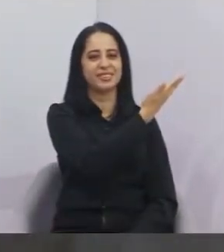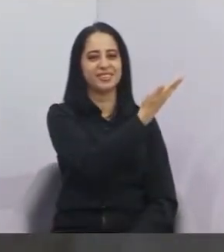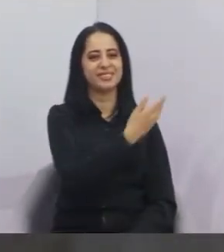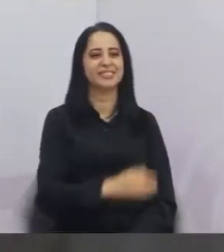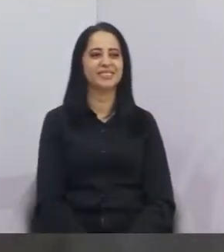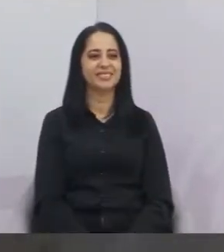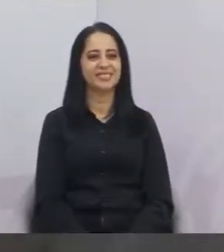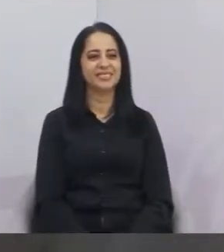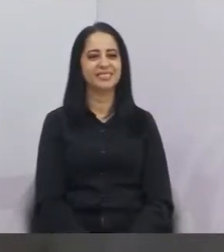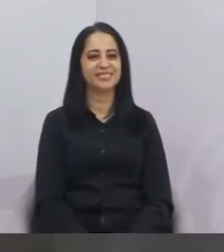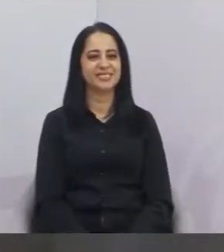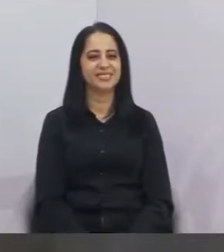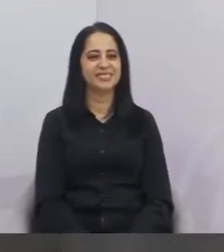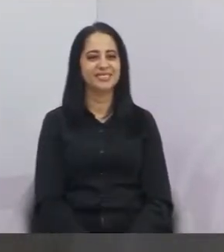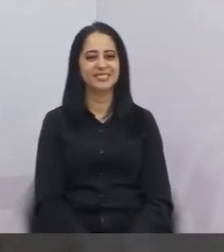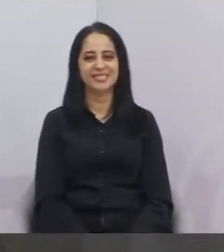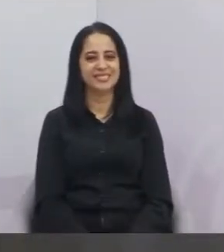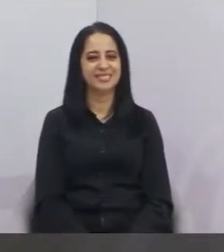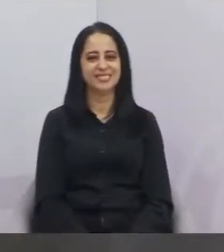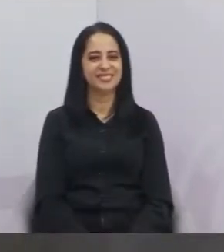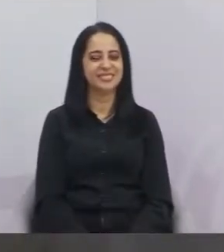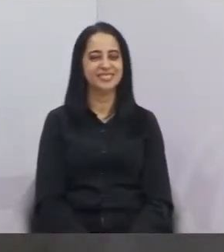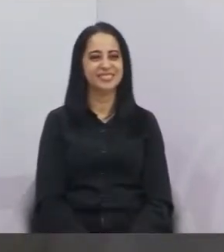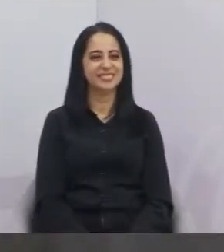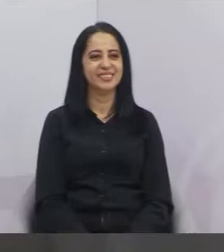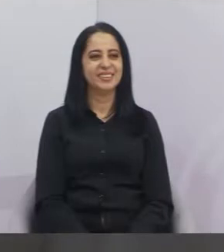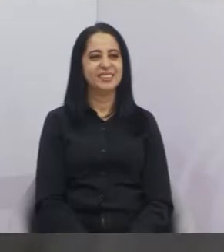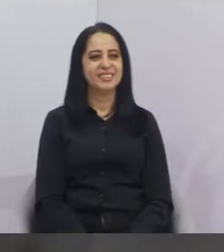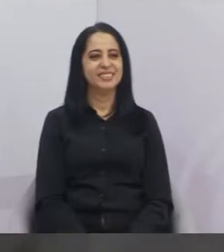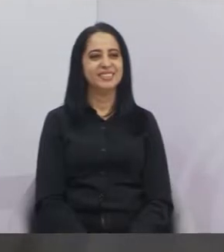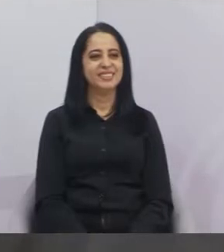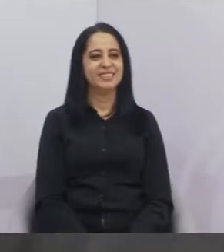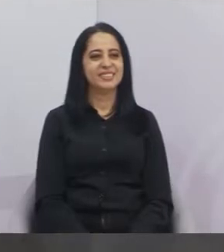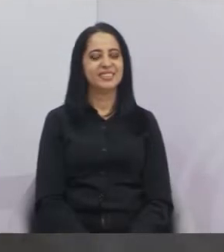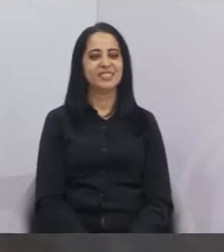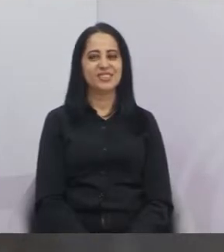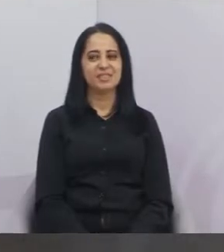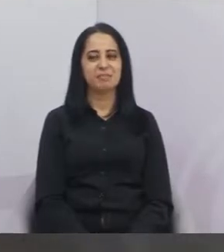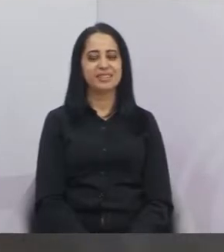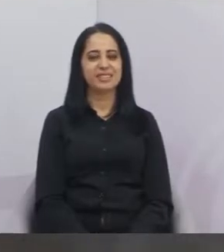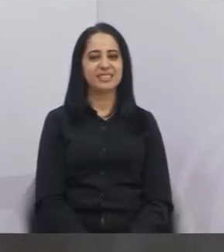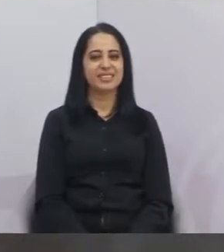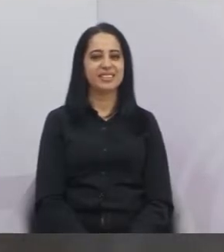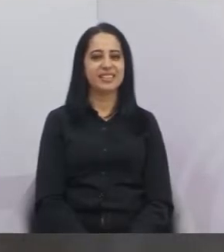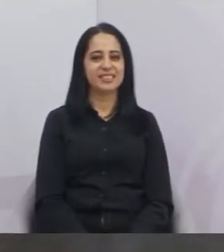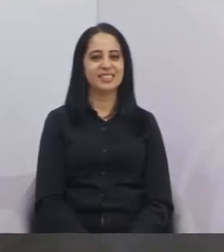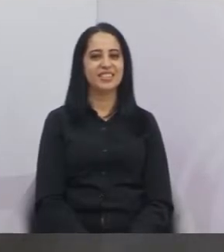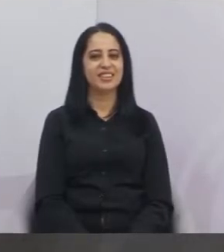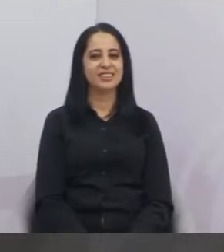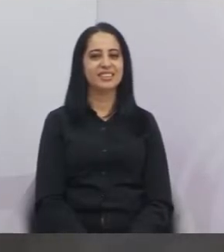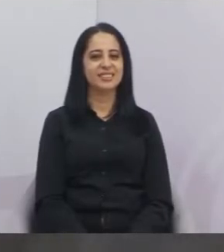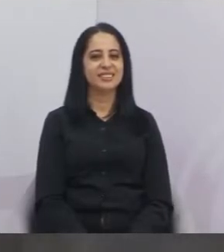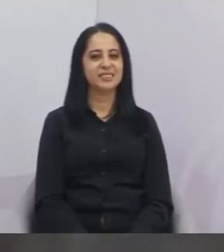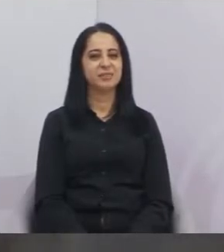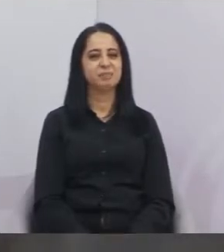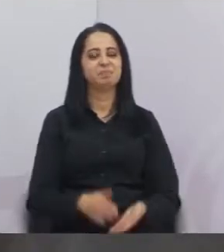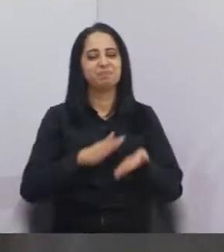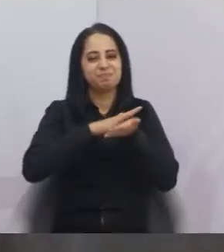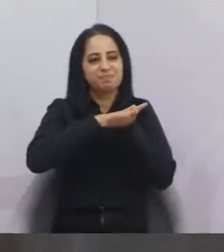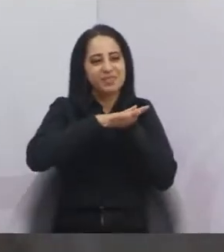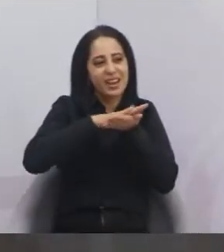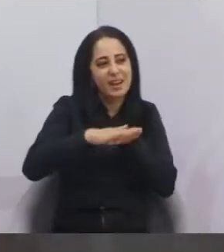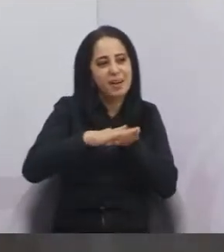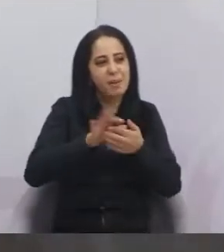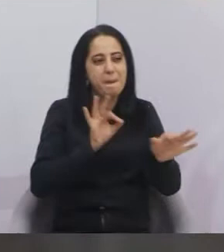Aí. Lá no Parque Imperial, foi feito as pinturas lá, e logo vai chegar os tachão, vai reduzir. Eu sei que,